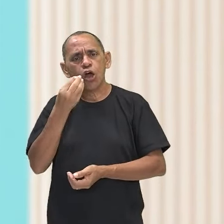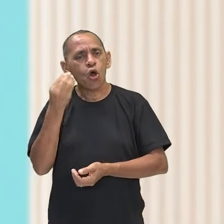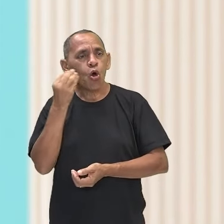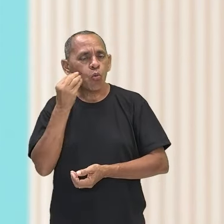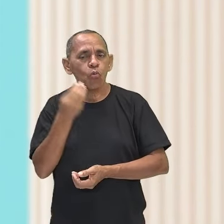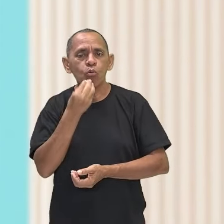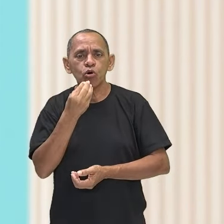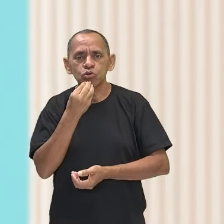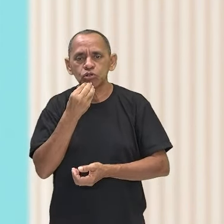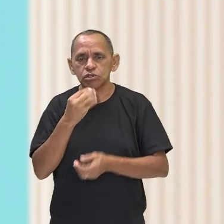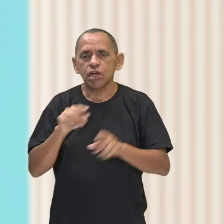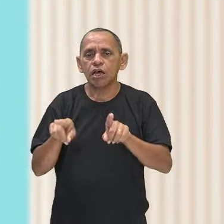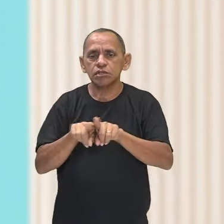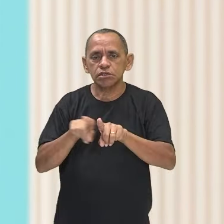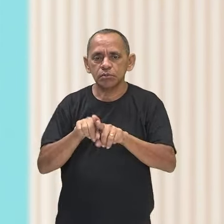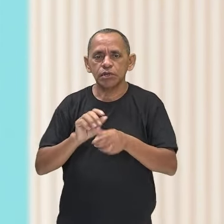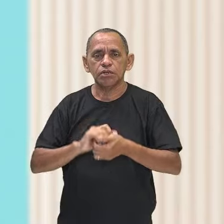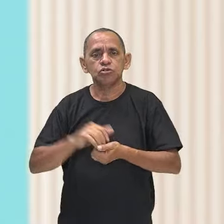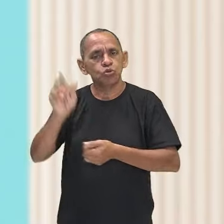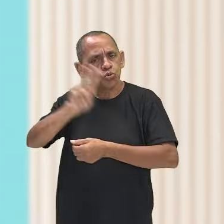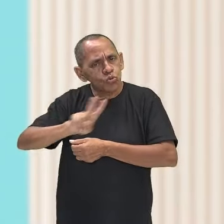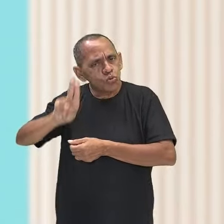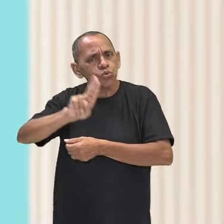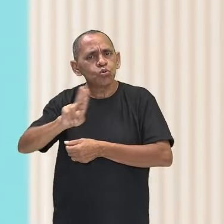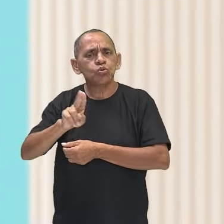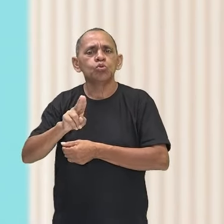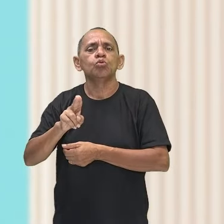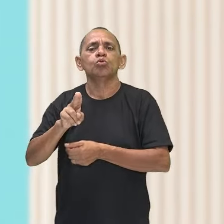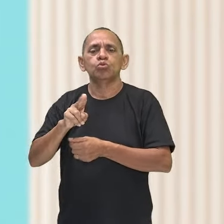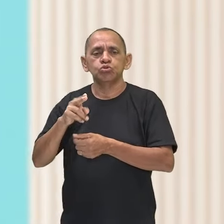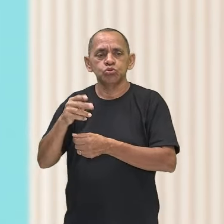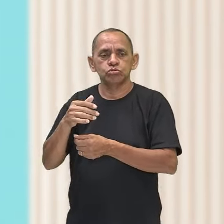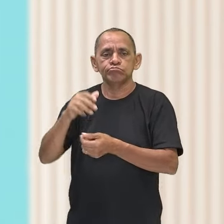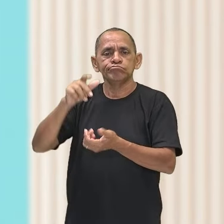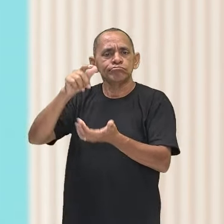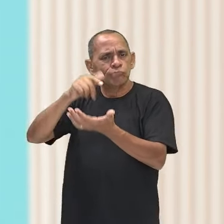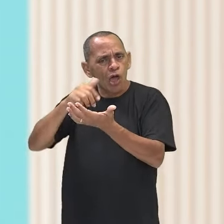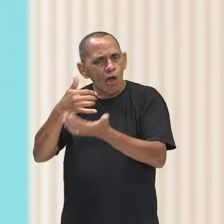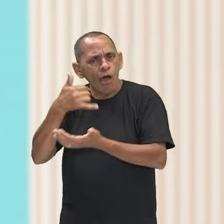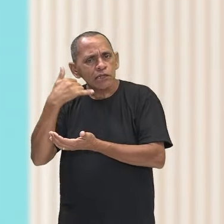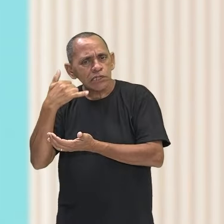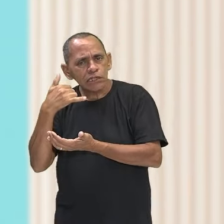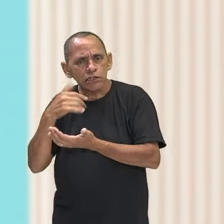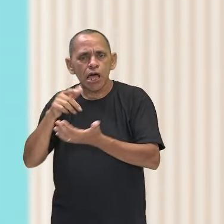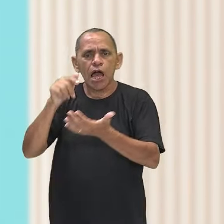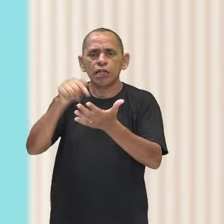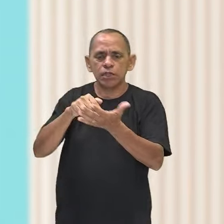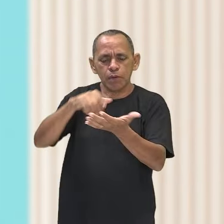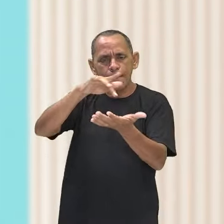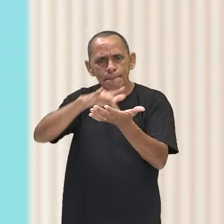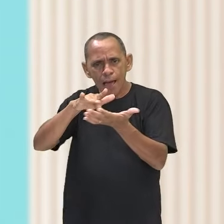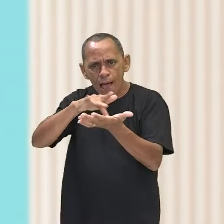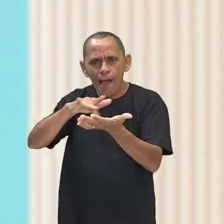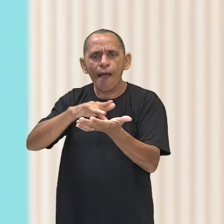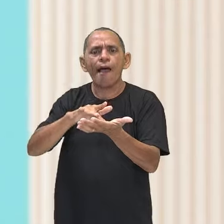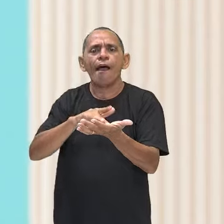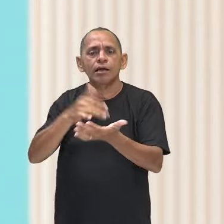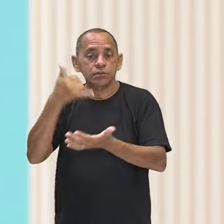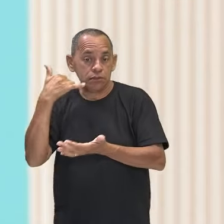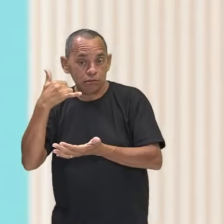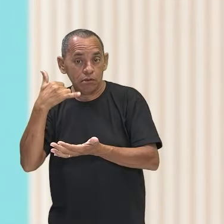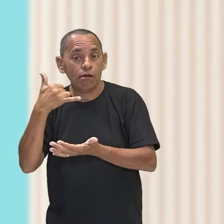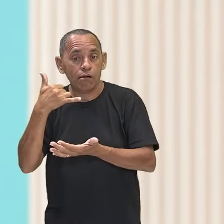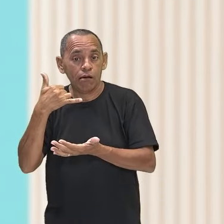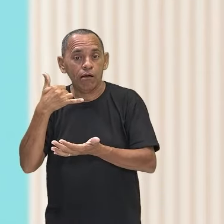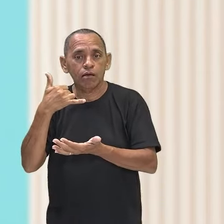uso de equipamentos eletrônicos, como ocupação do tempo do lazer, entre os quais se destacam os aparelhos celulares